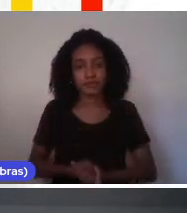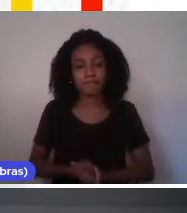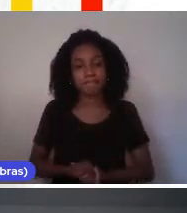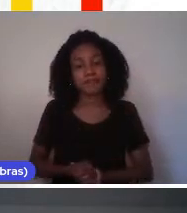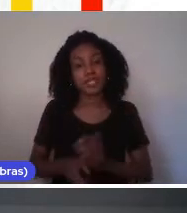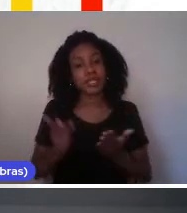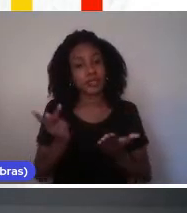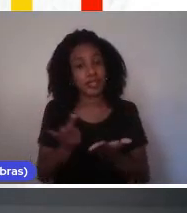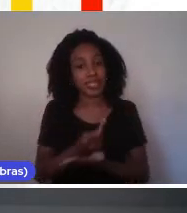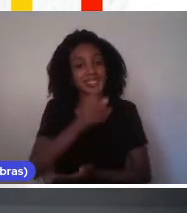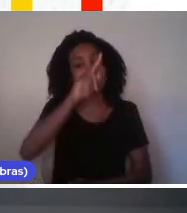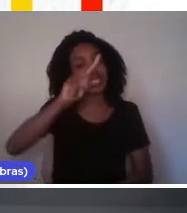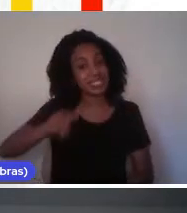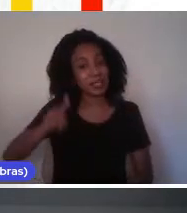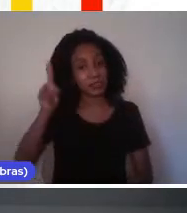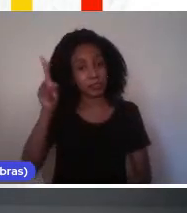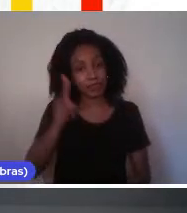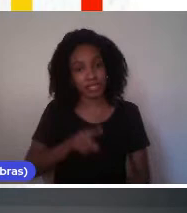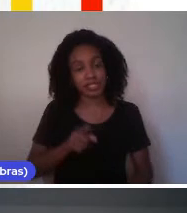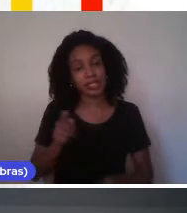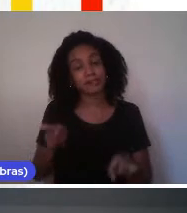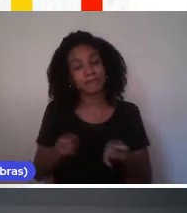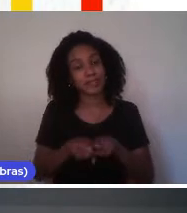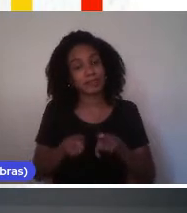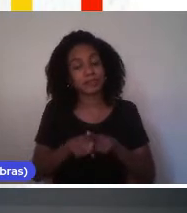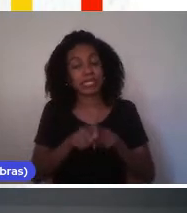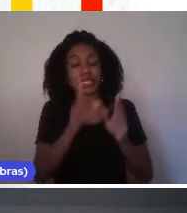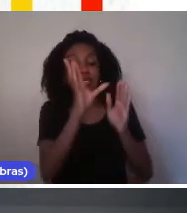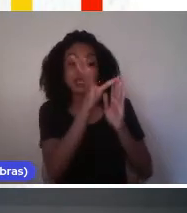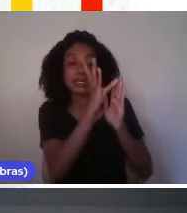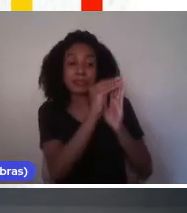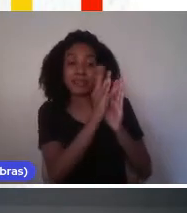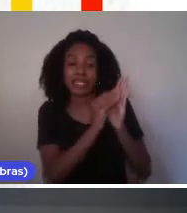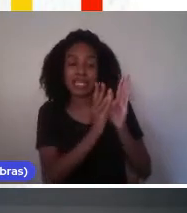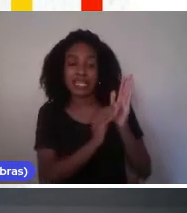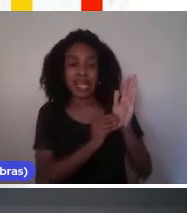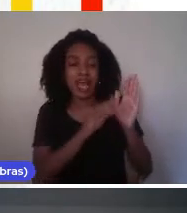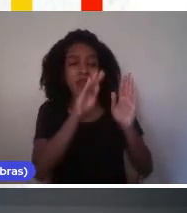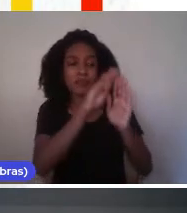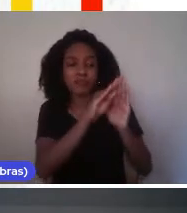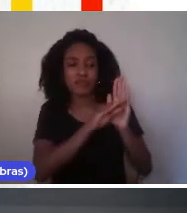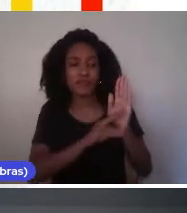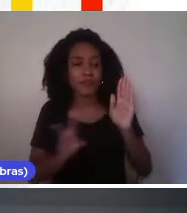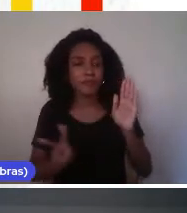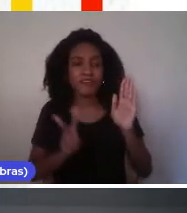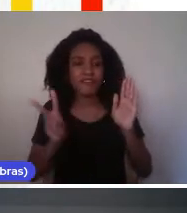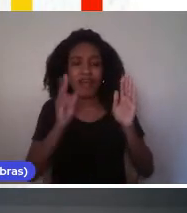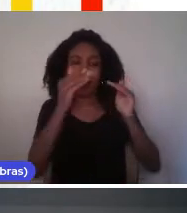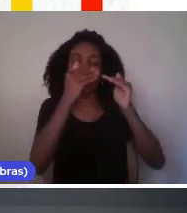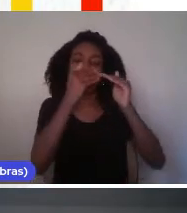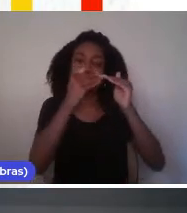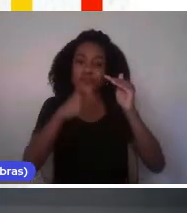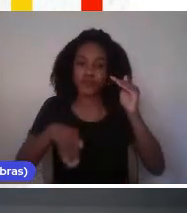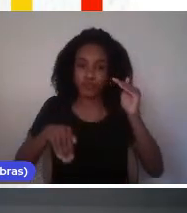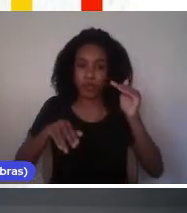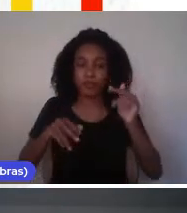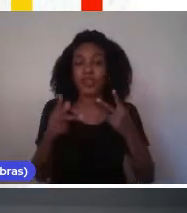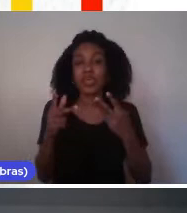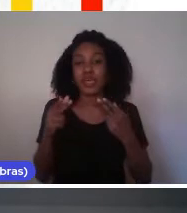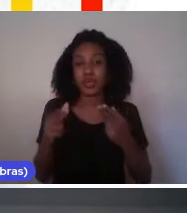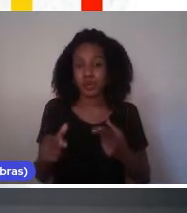Materiais que não atendam aos princípios do portal, conforme já